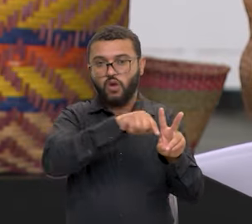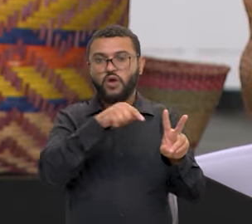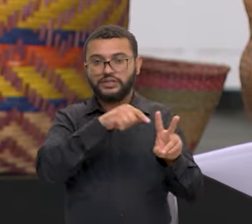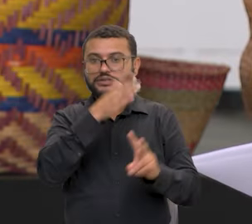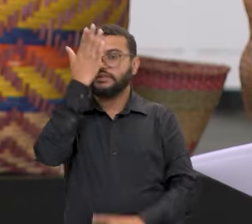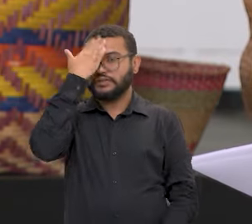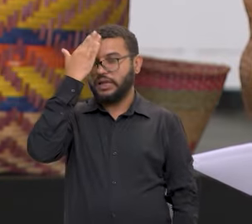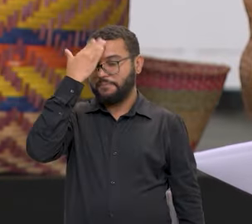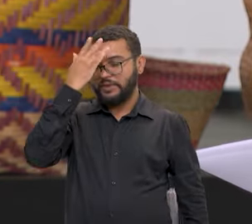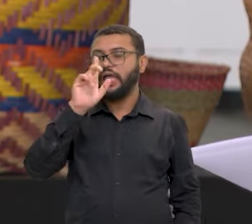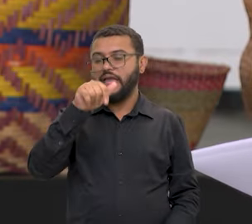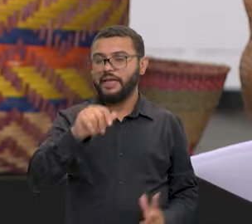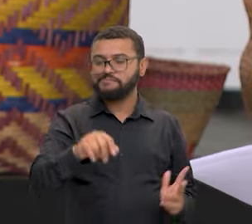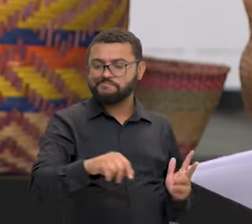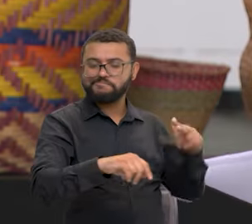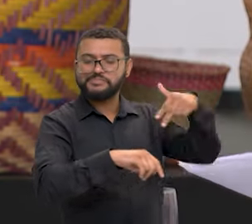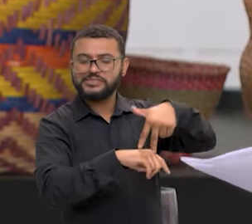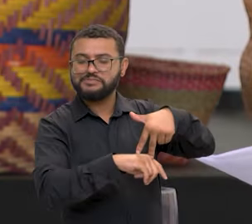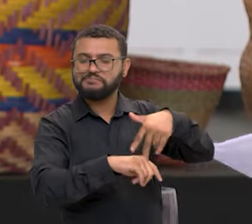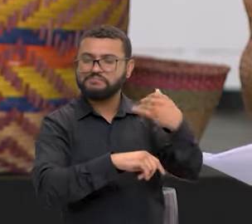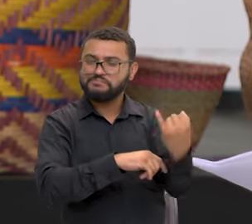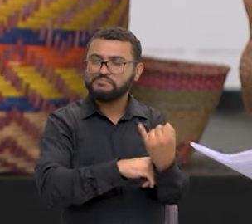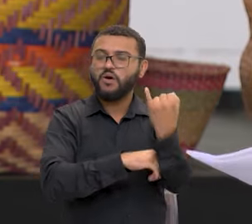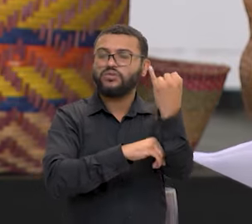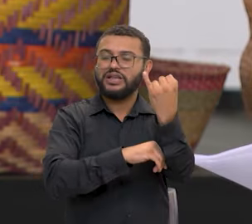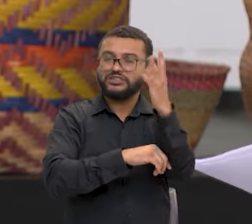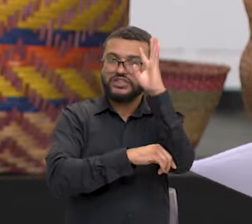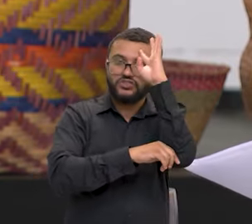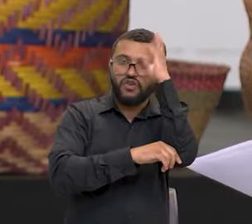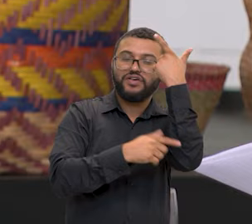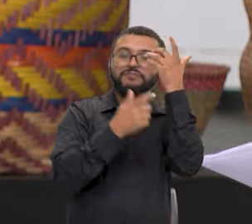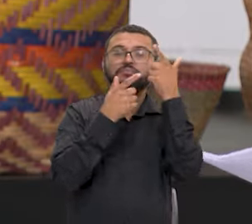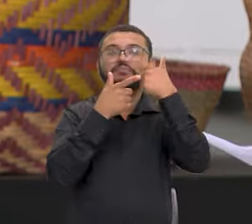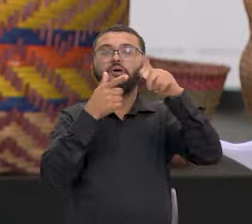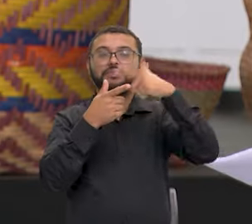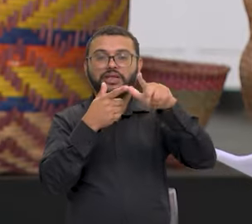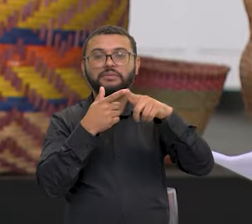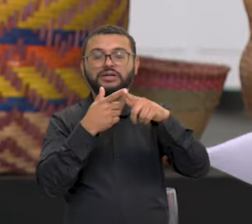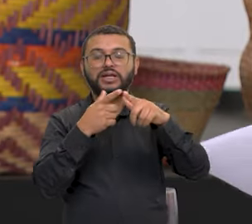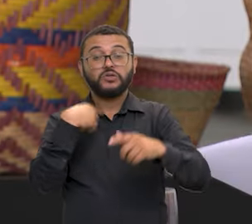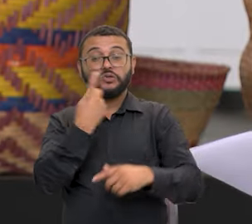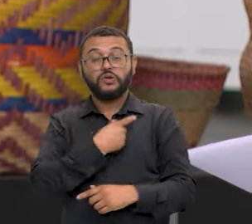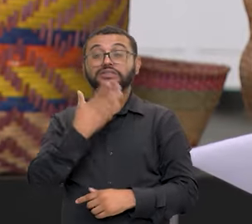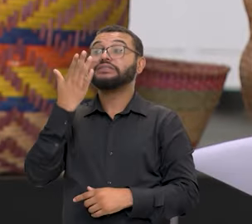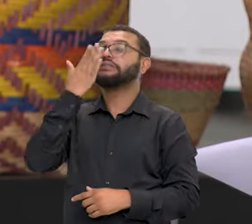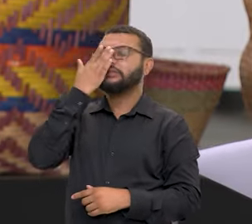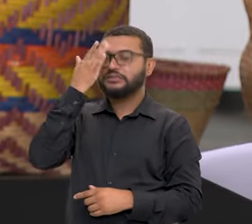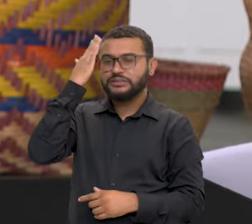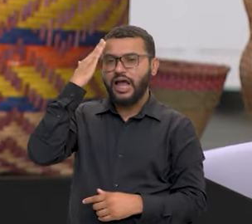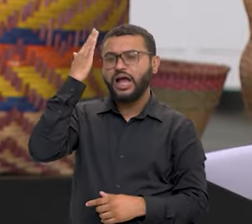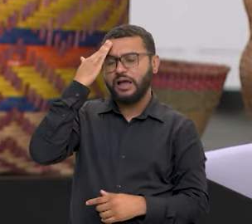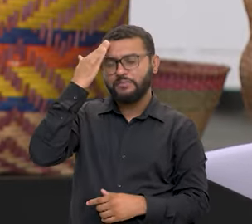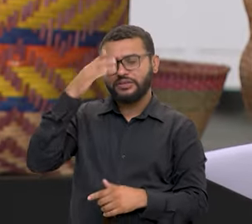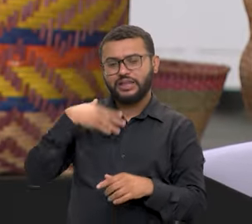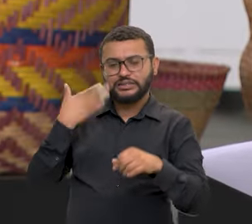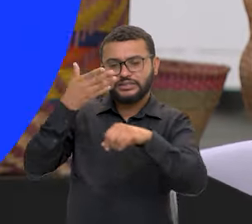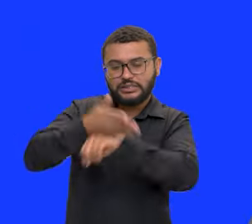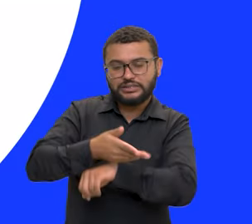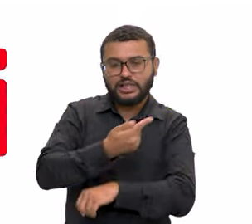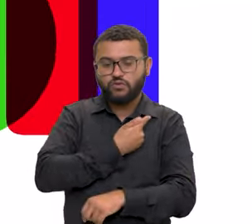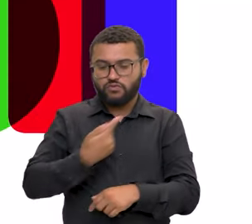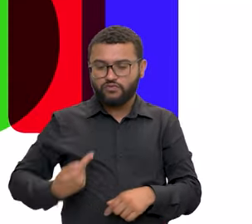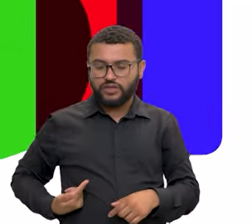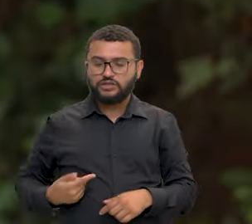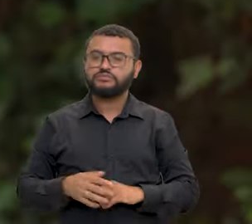como protagonista da solução de problemas, mas também de poder participar da gestão do próprio país.